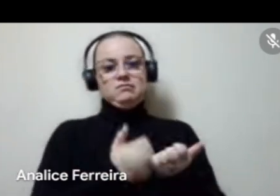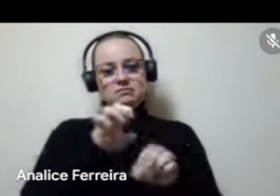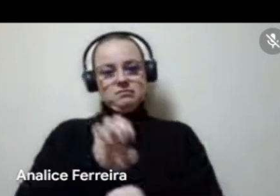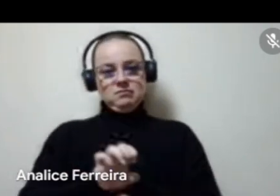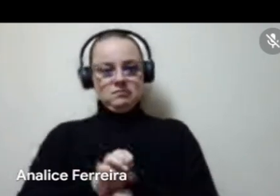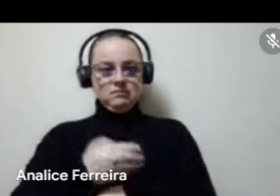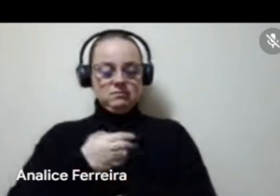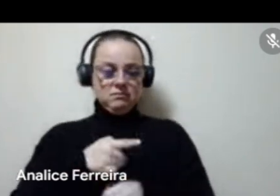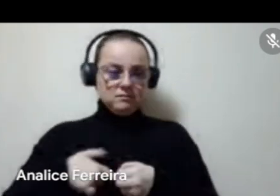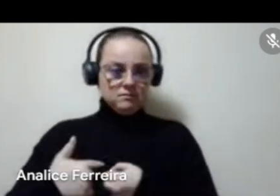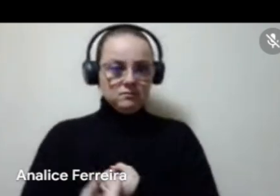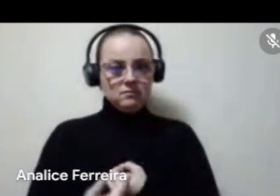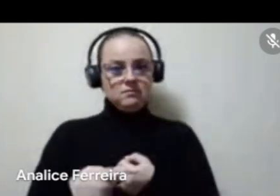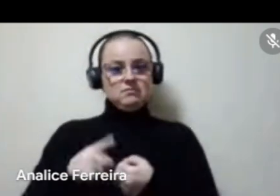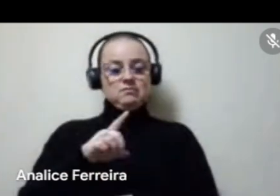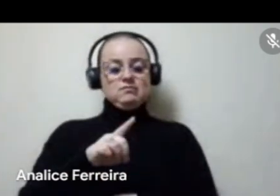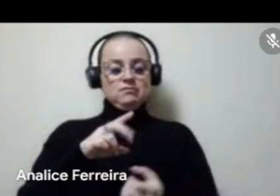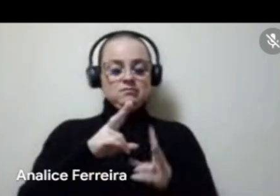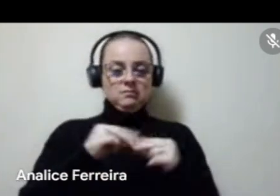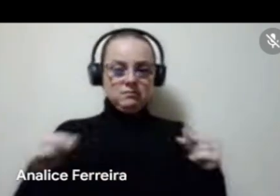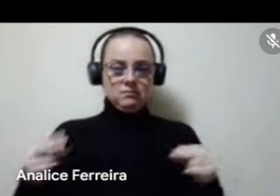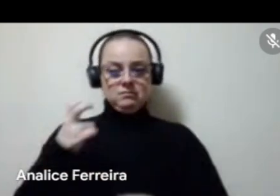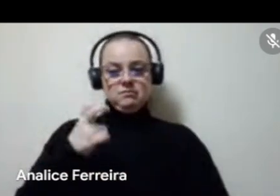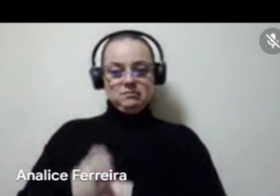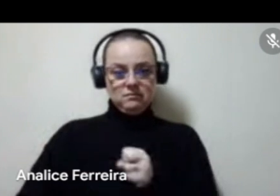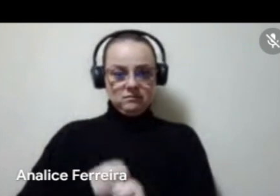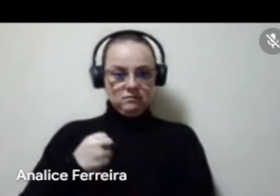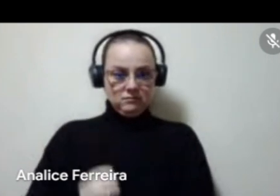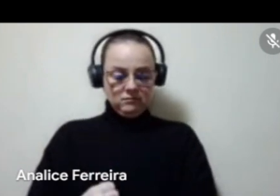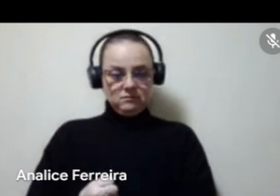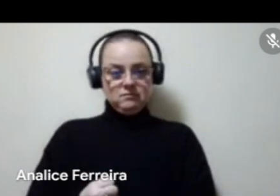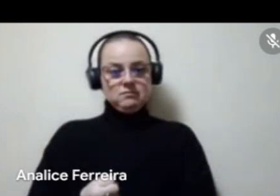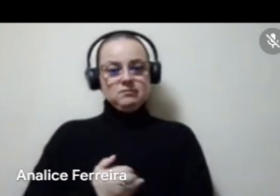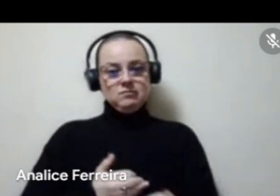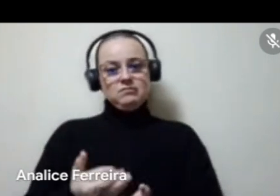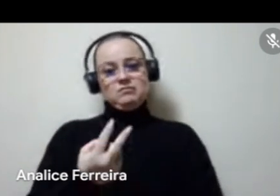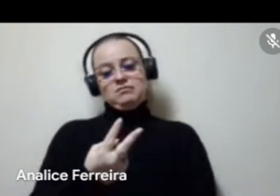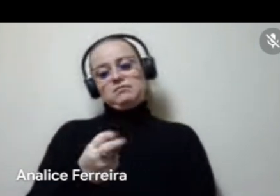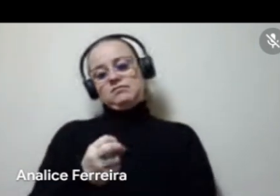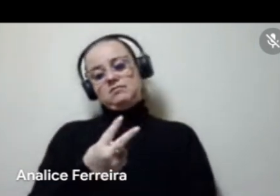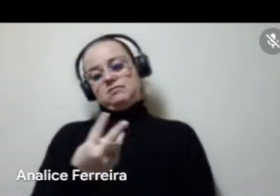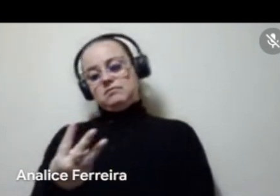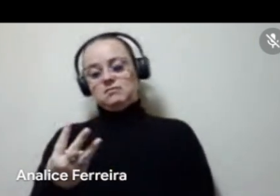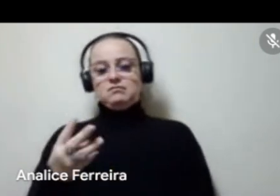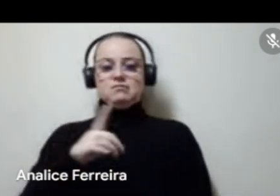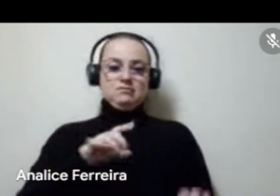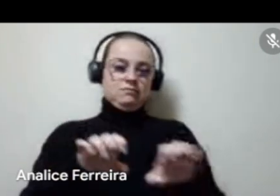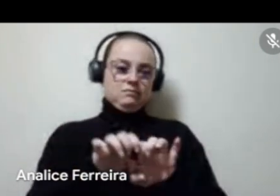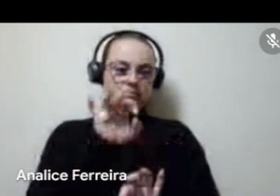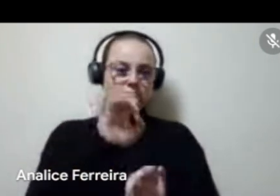municípios e o distrito federal durante cinco anos, com início em 2023, para estruturar um sistema